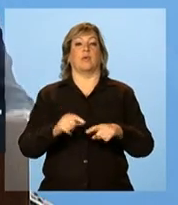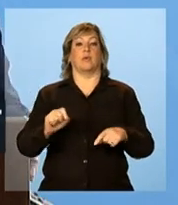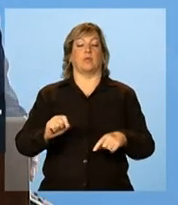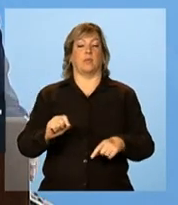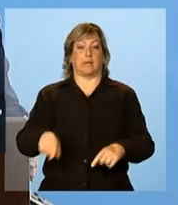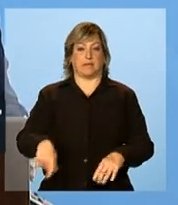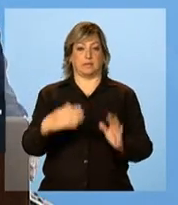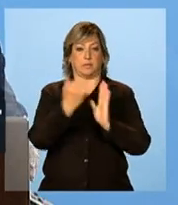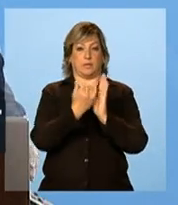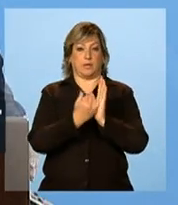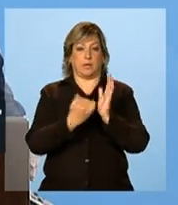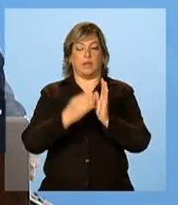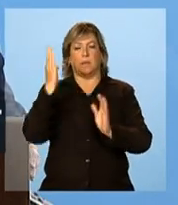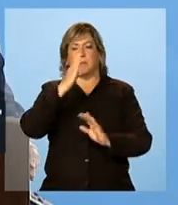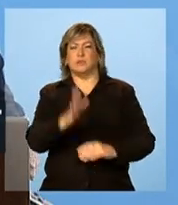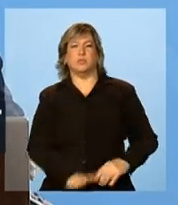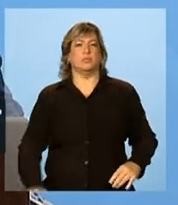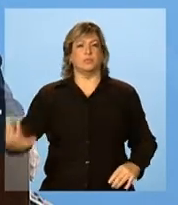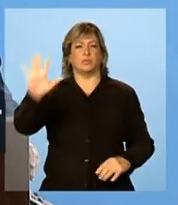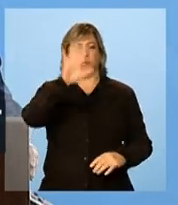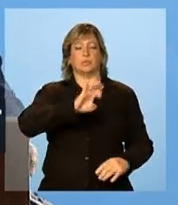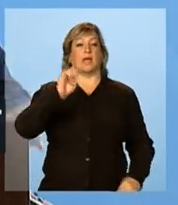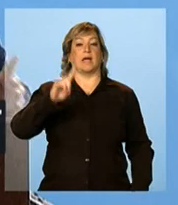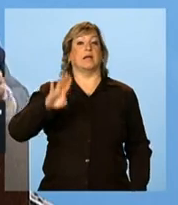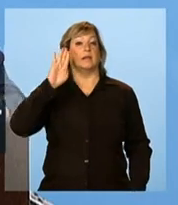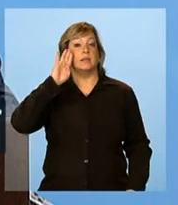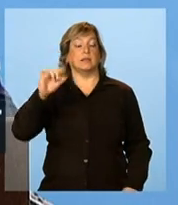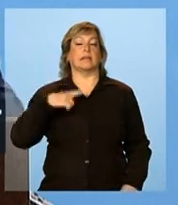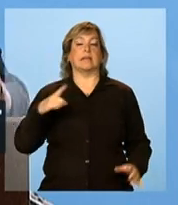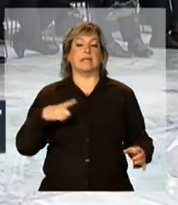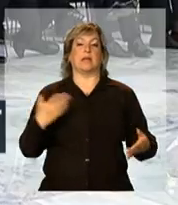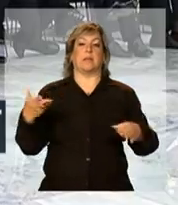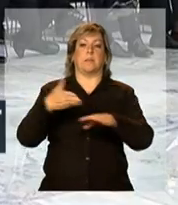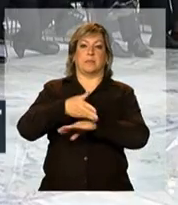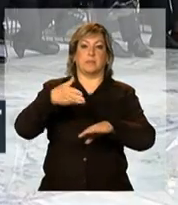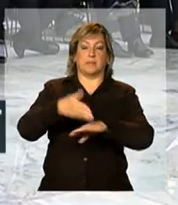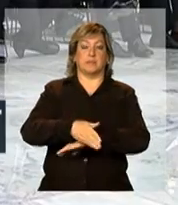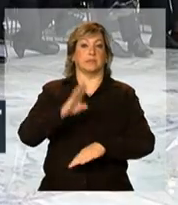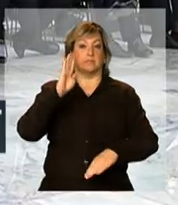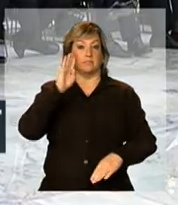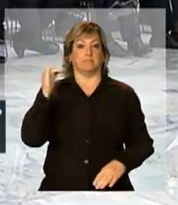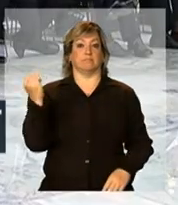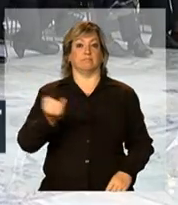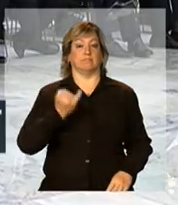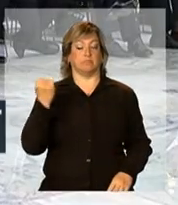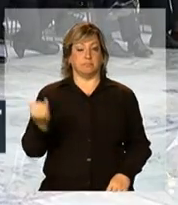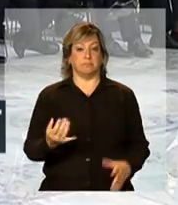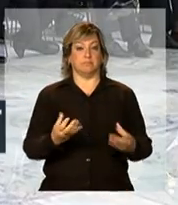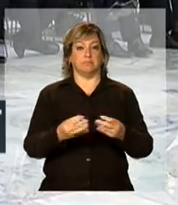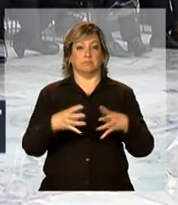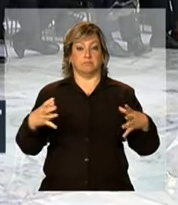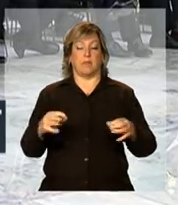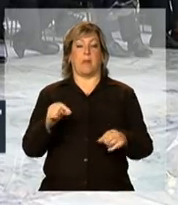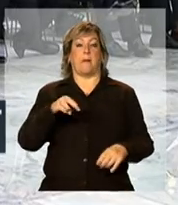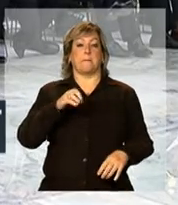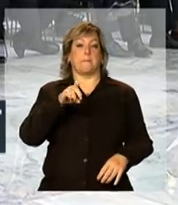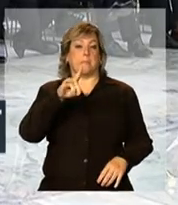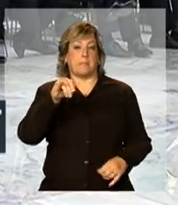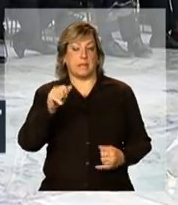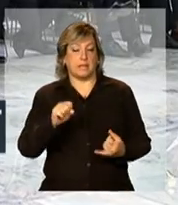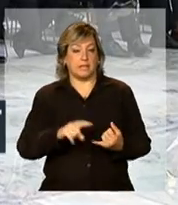é um programa, sobretudo, que tem uma participação expressiva das médias